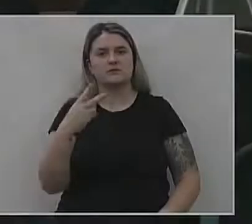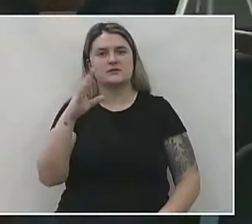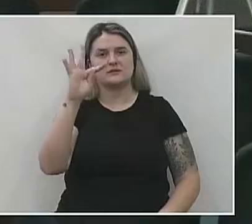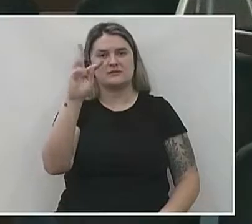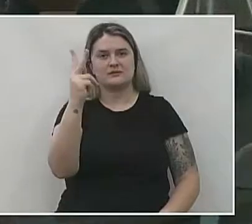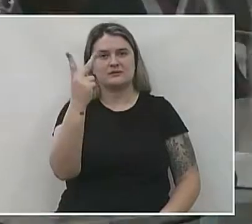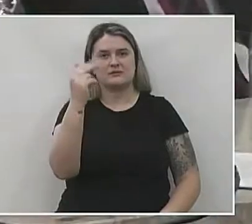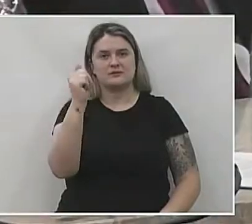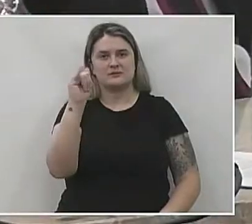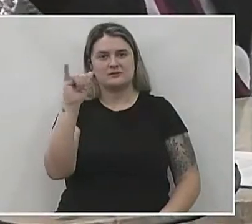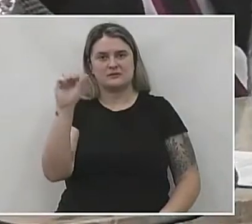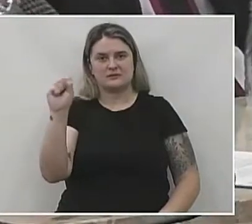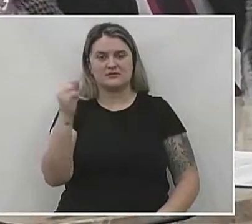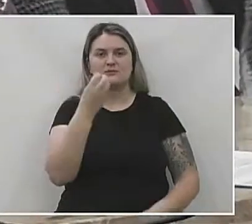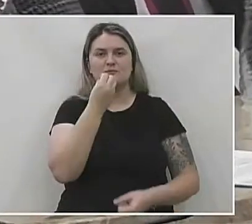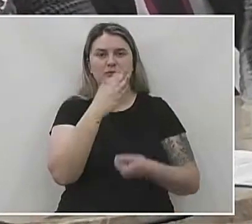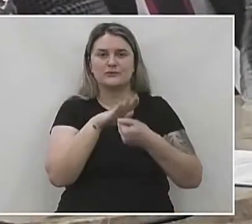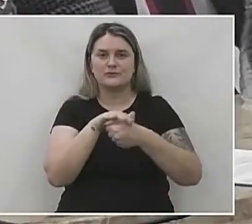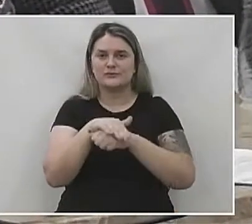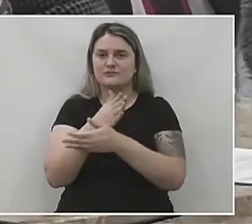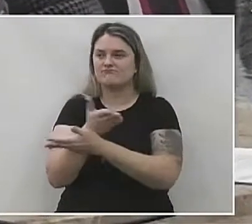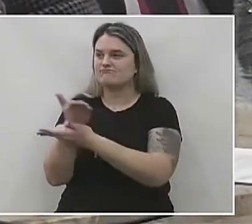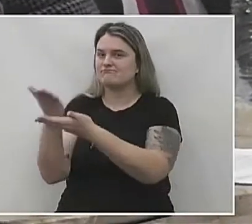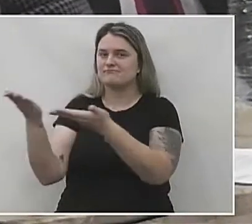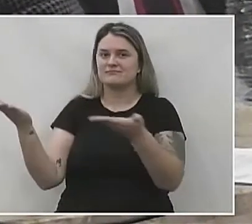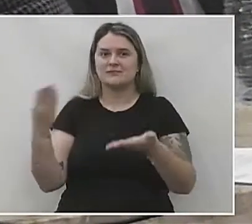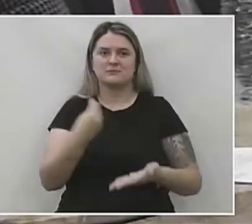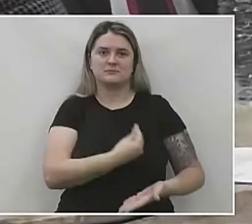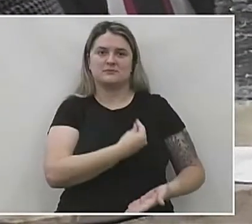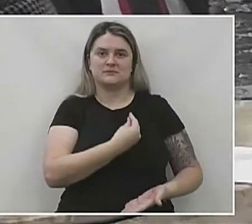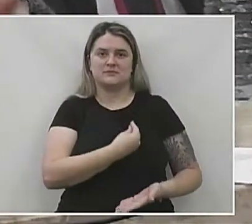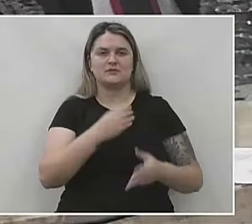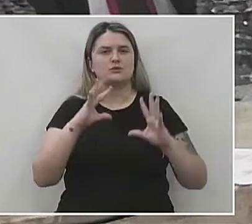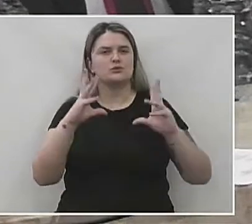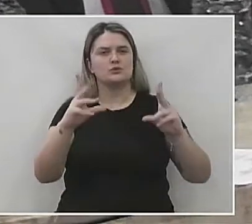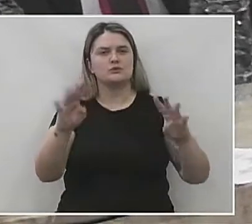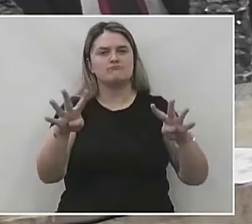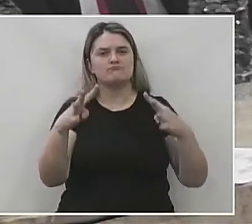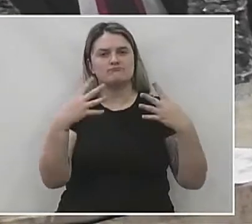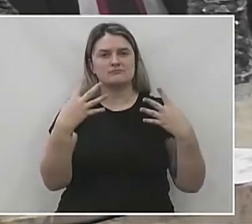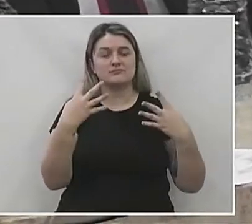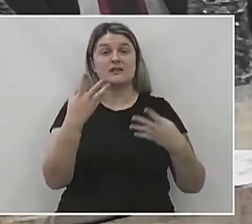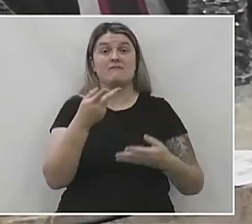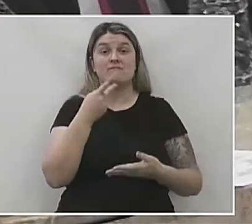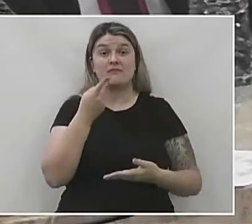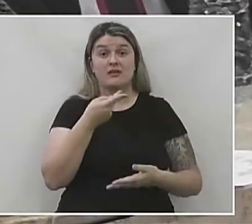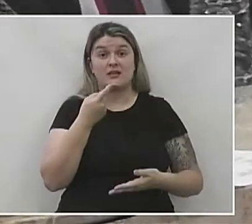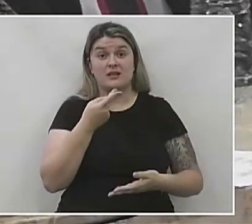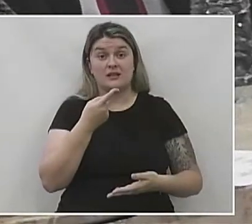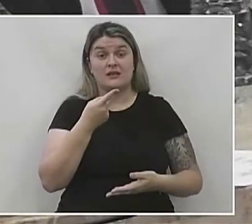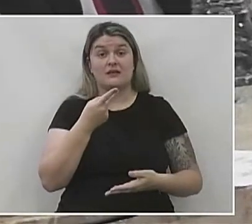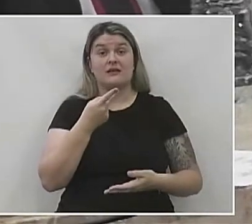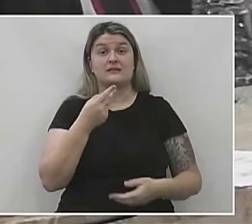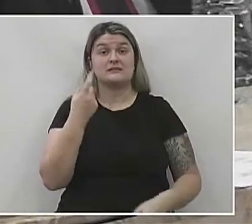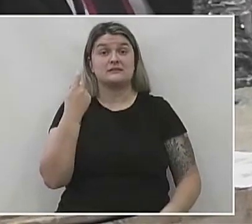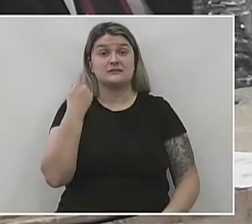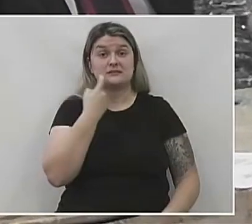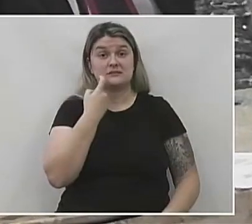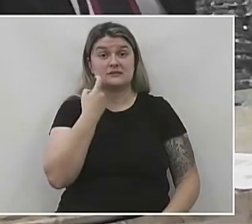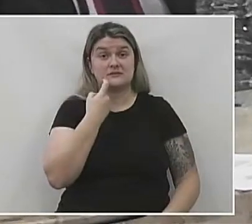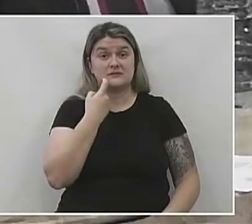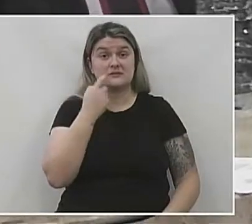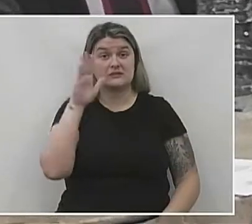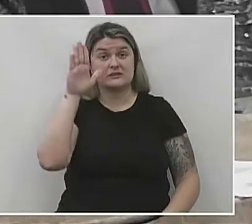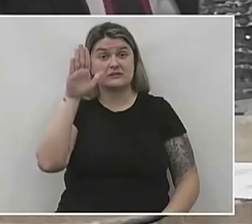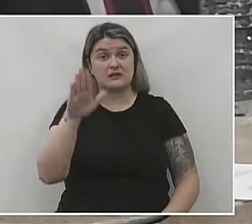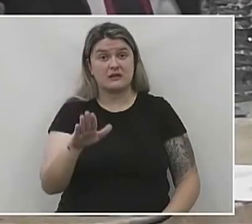Boa noite, presidente, boa noite à mesa, boa noite a todos que nos assistem. Quero deixar registrado aqui que na sexta-feira à